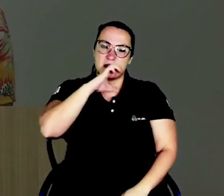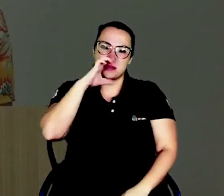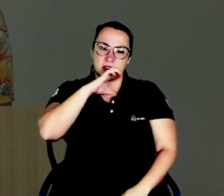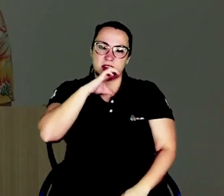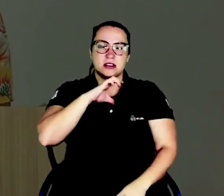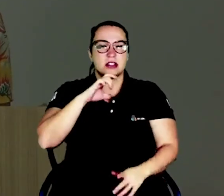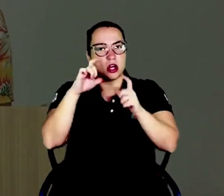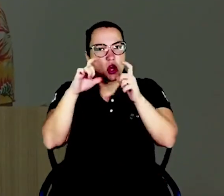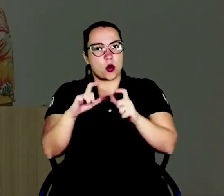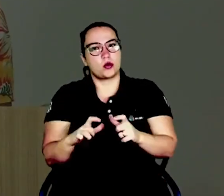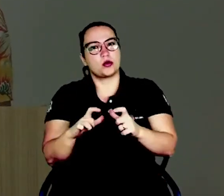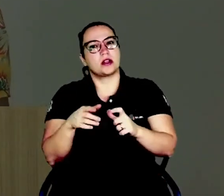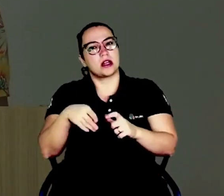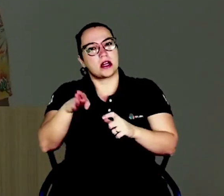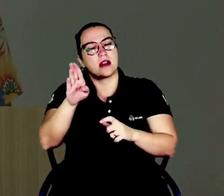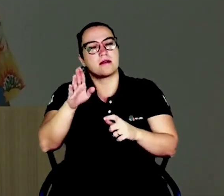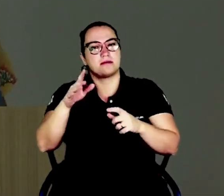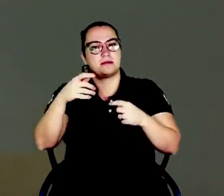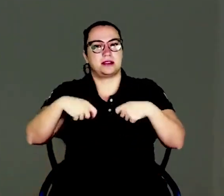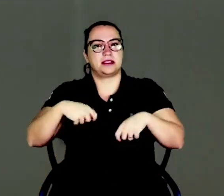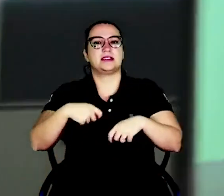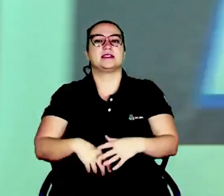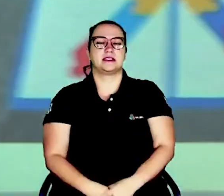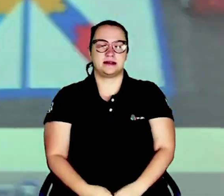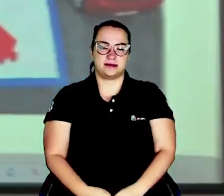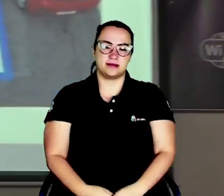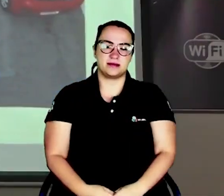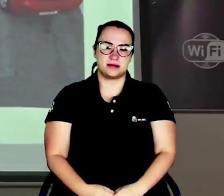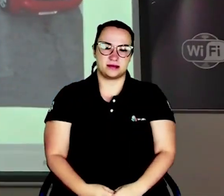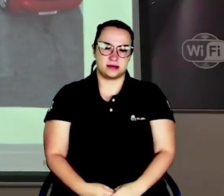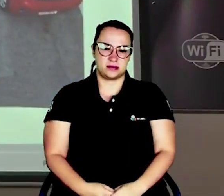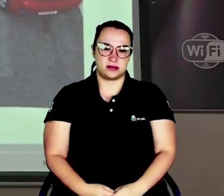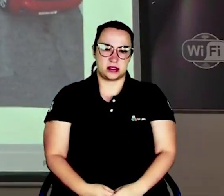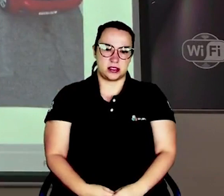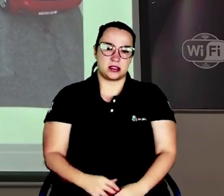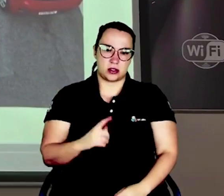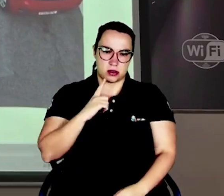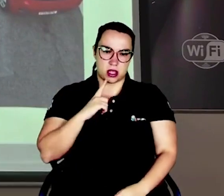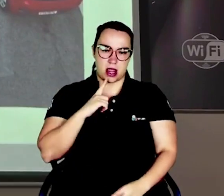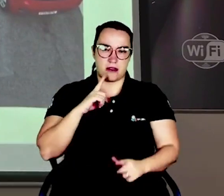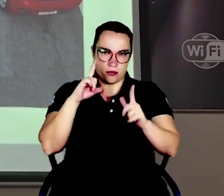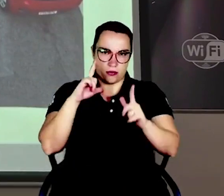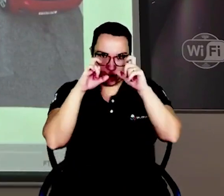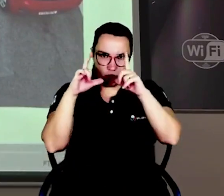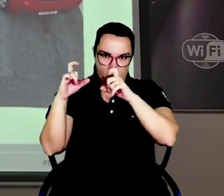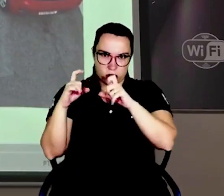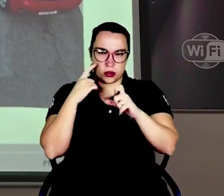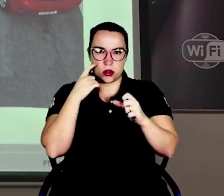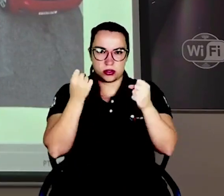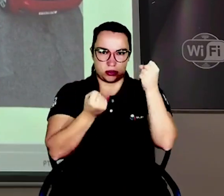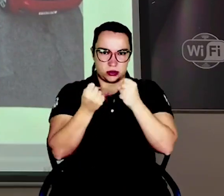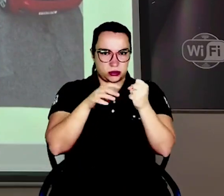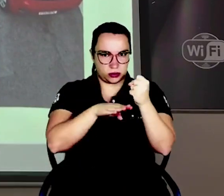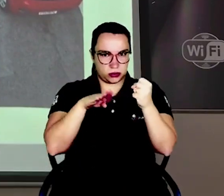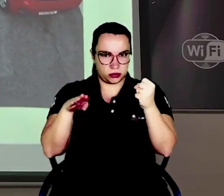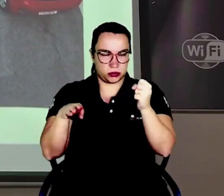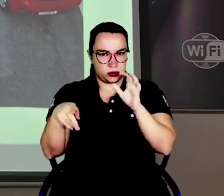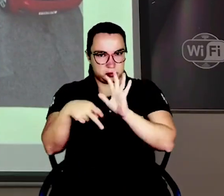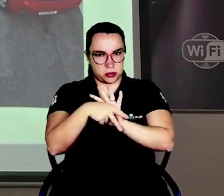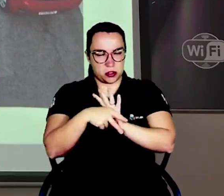local do qual ela precisa ir. Então, aqui tem algumas imagens de estacionamentos da qual